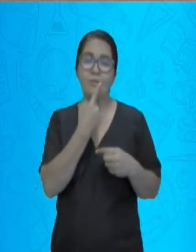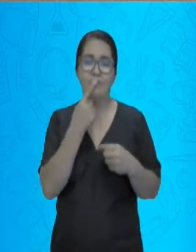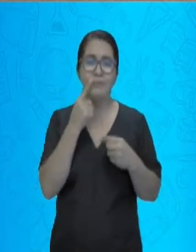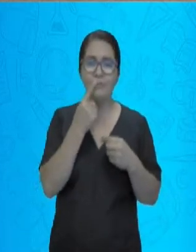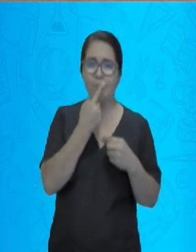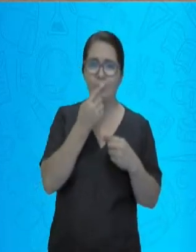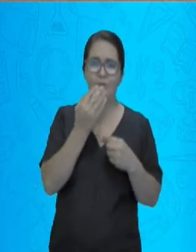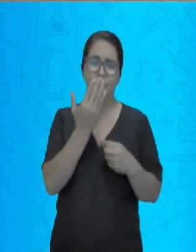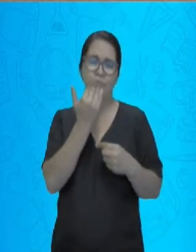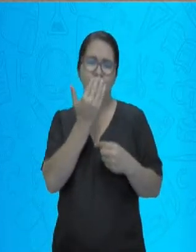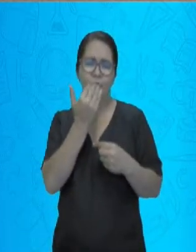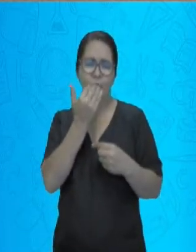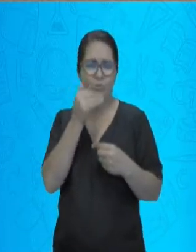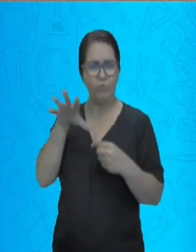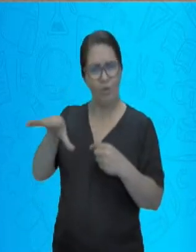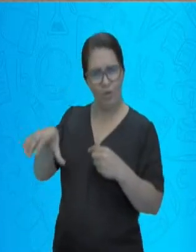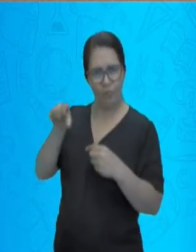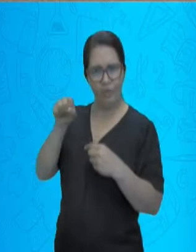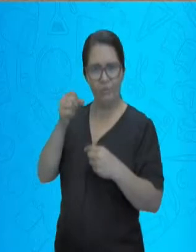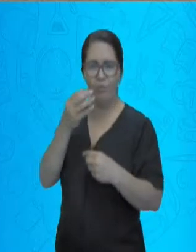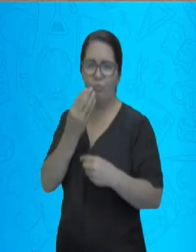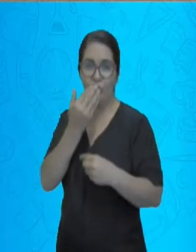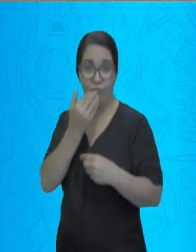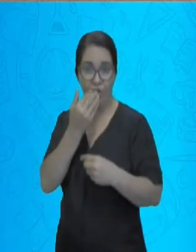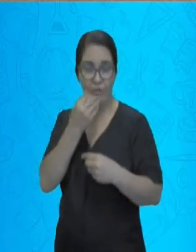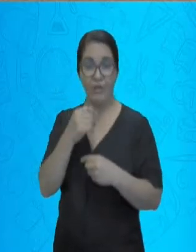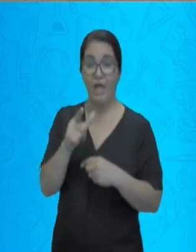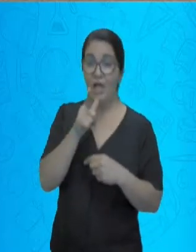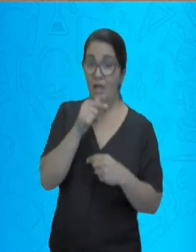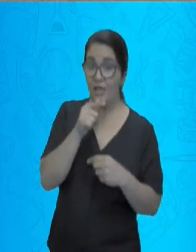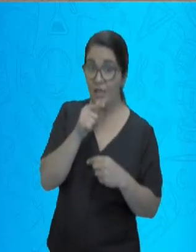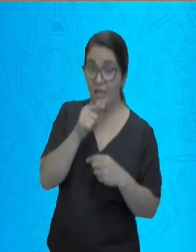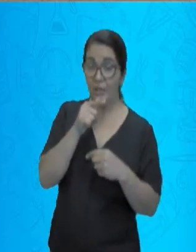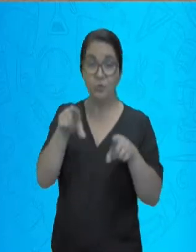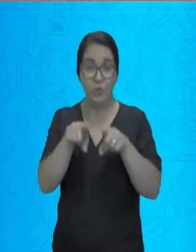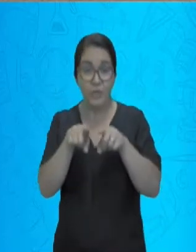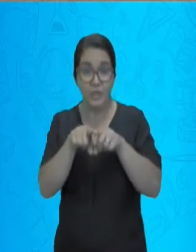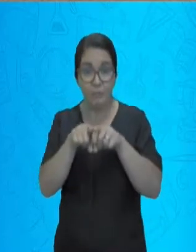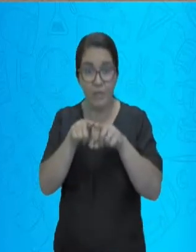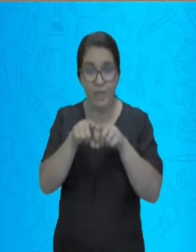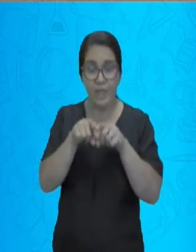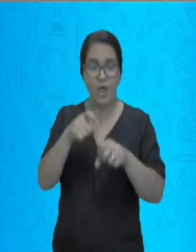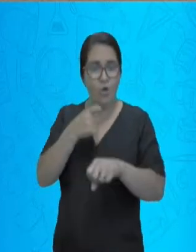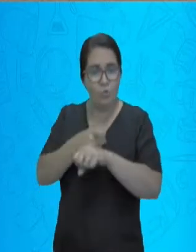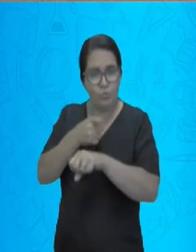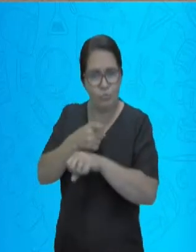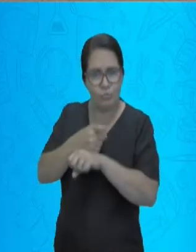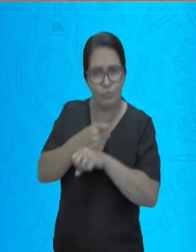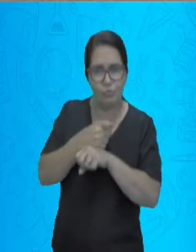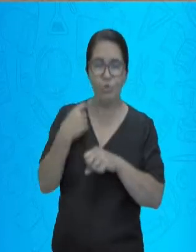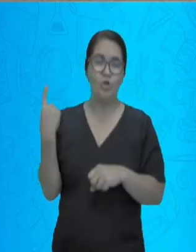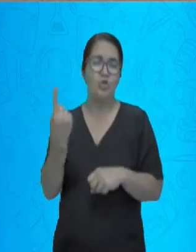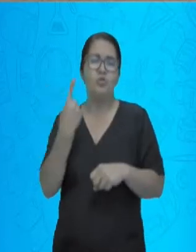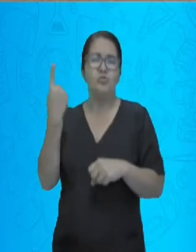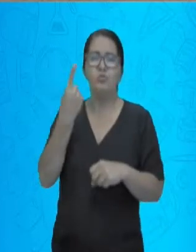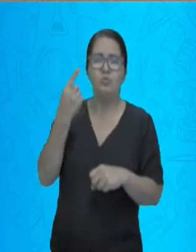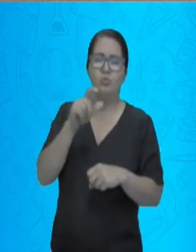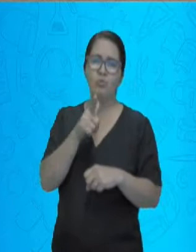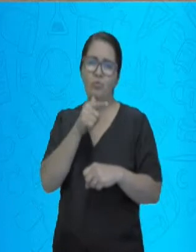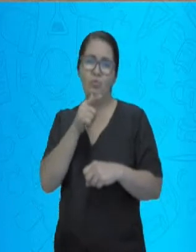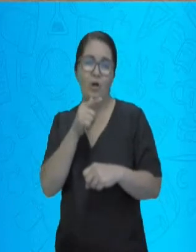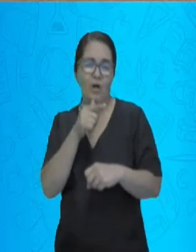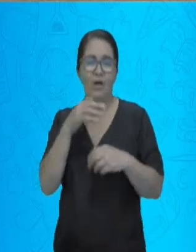qualquer alimento, não só o alimento sólido, mas também o alimento líquido, os sucos, as águas. Bom,